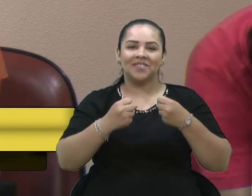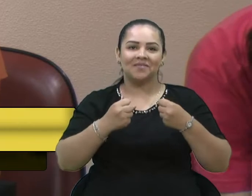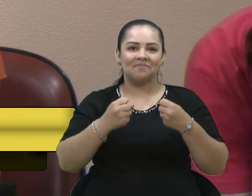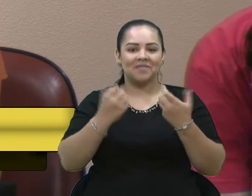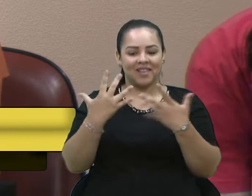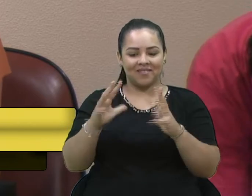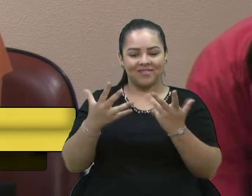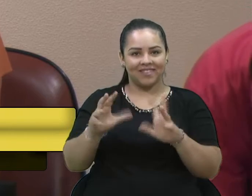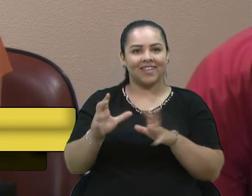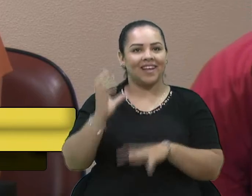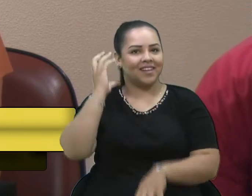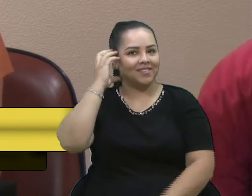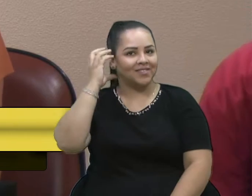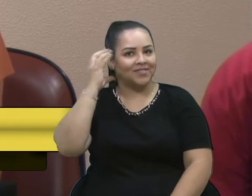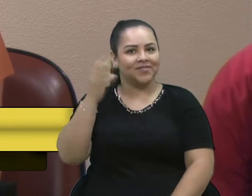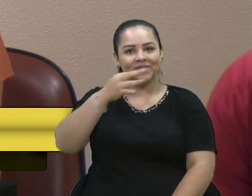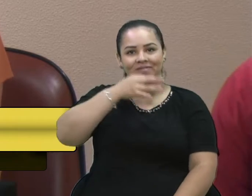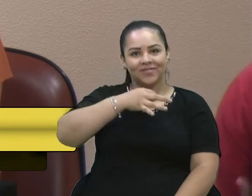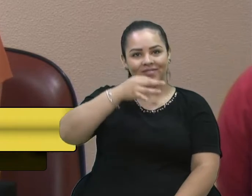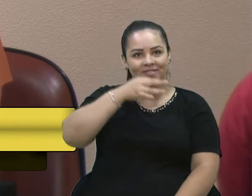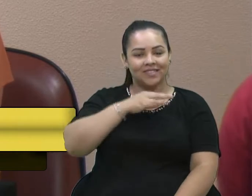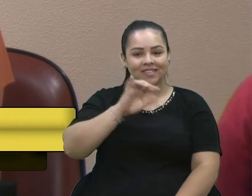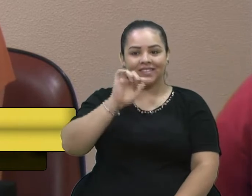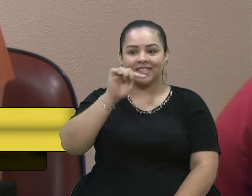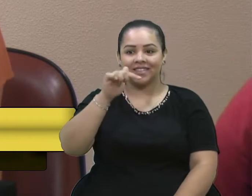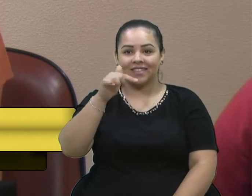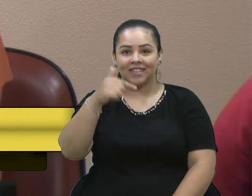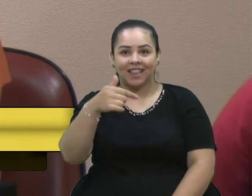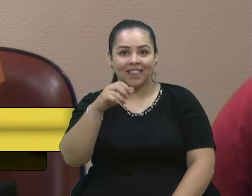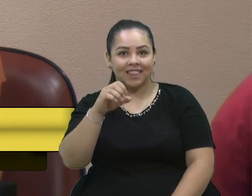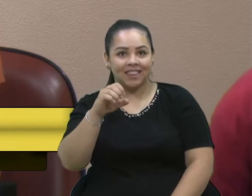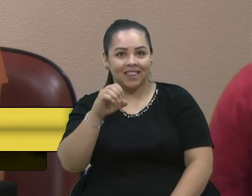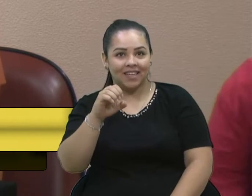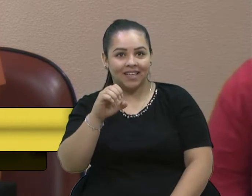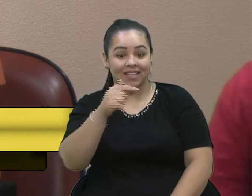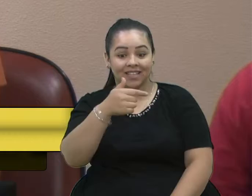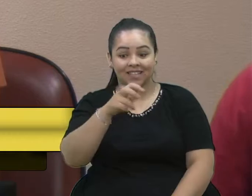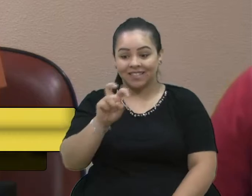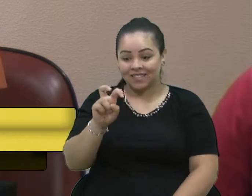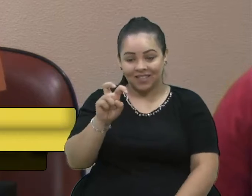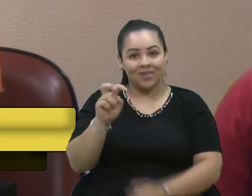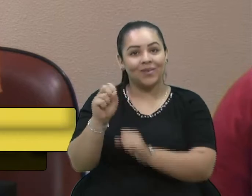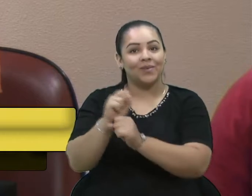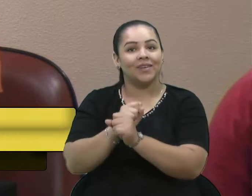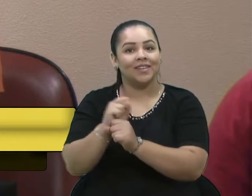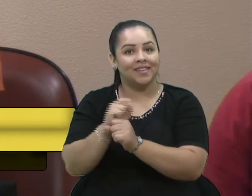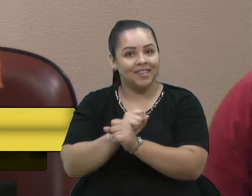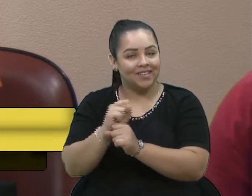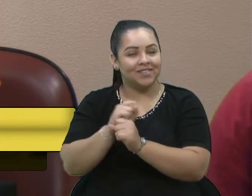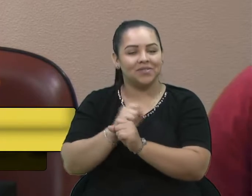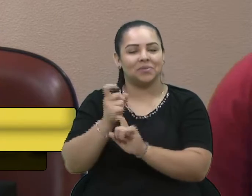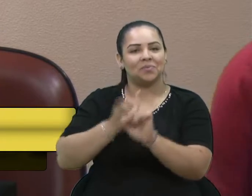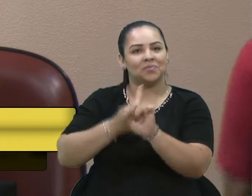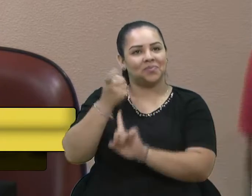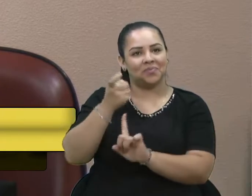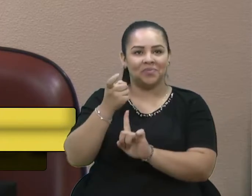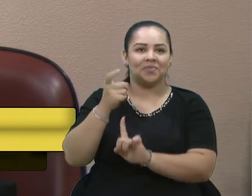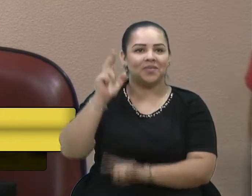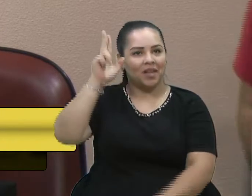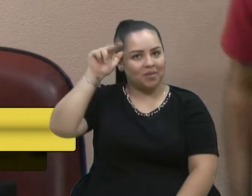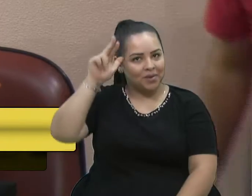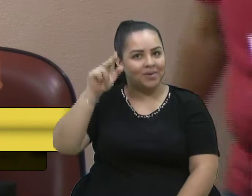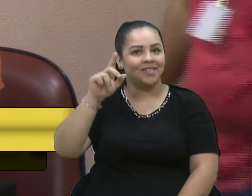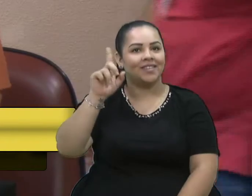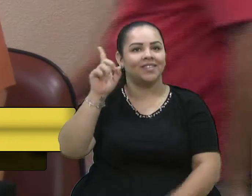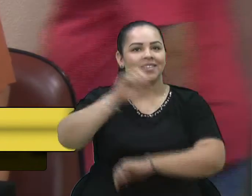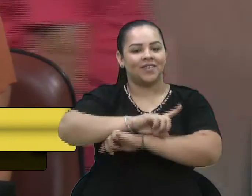a Rádio Caxias, por essas sete décadas e meia que serão completadas nesse mês de abril. Foi no dia 27